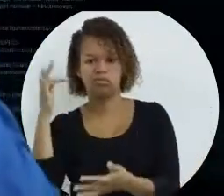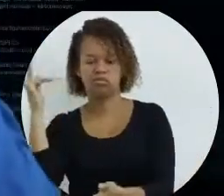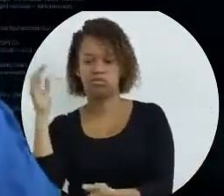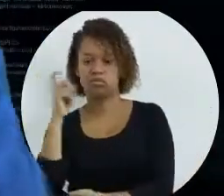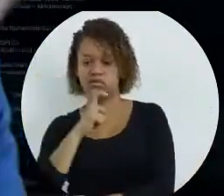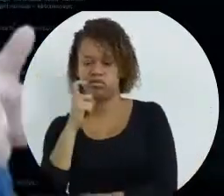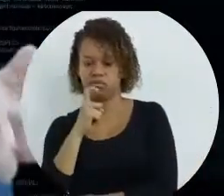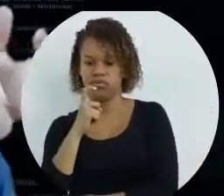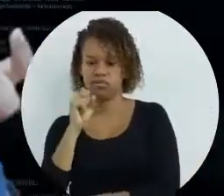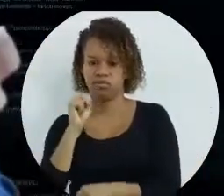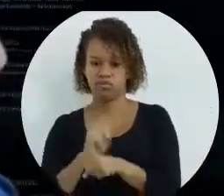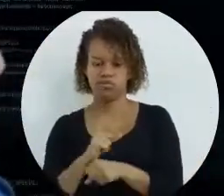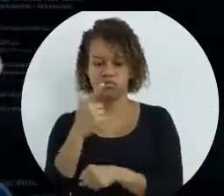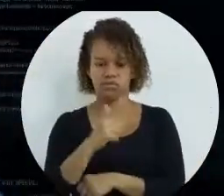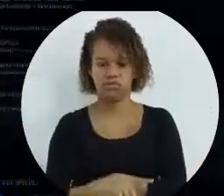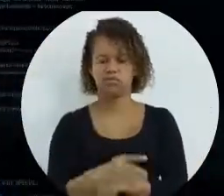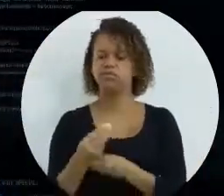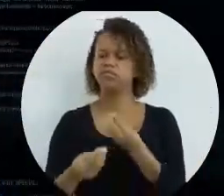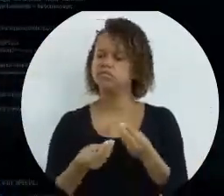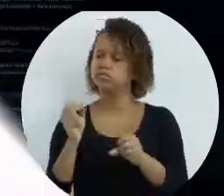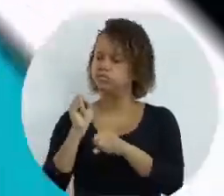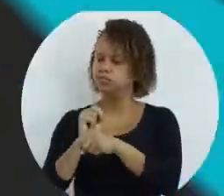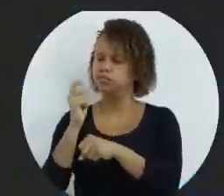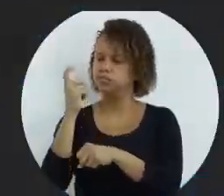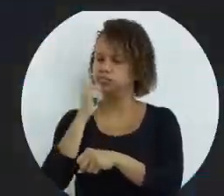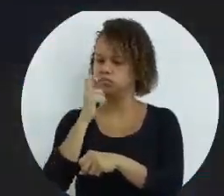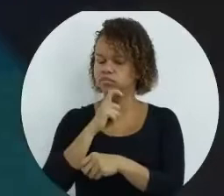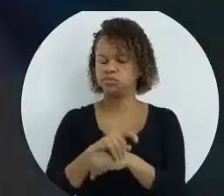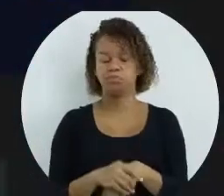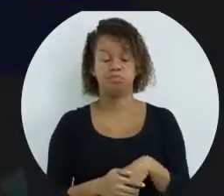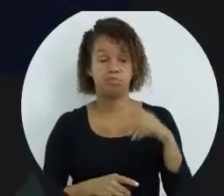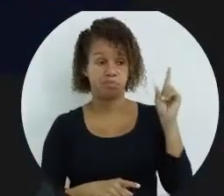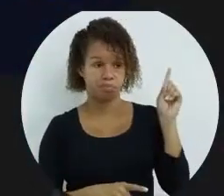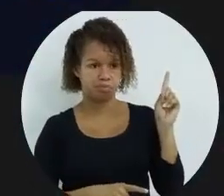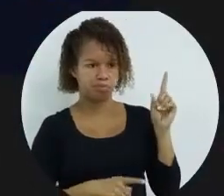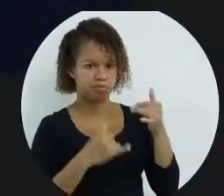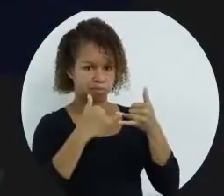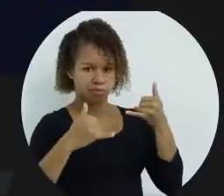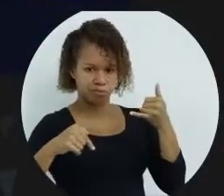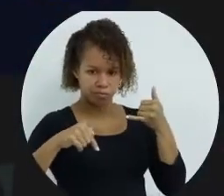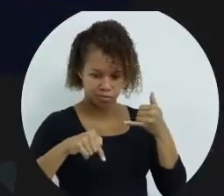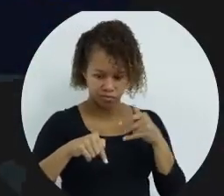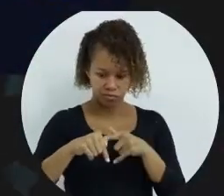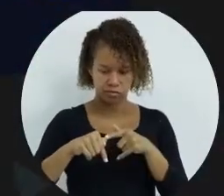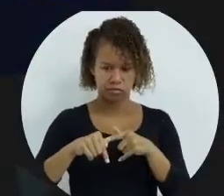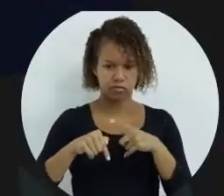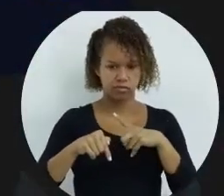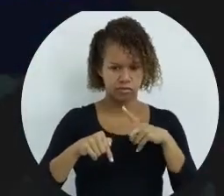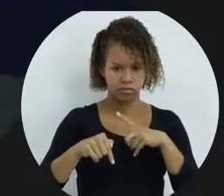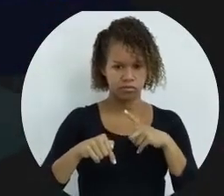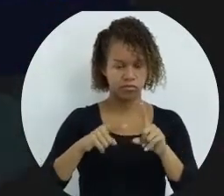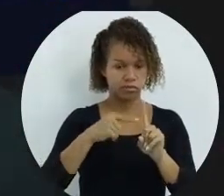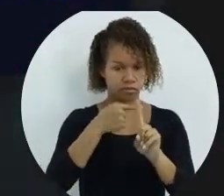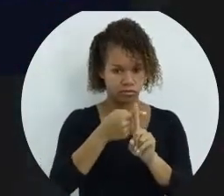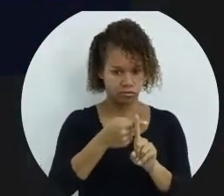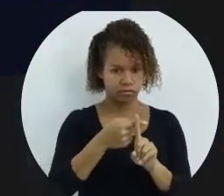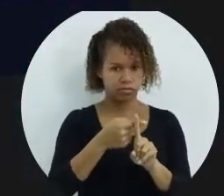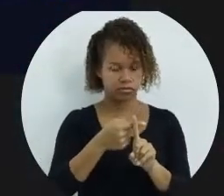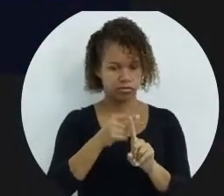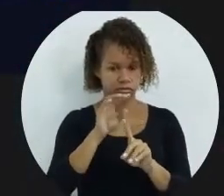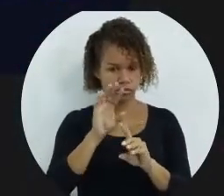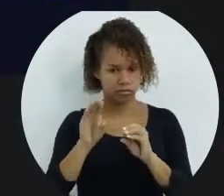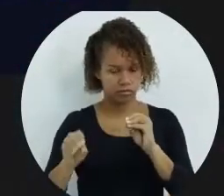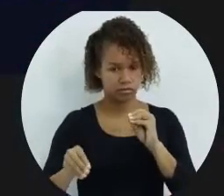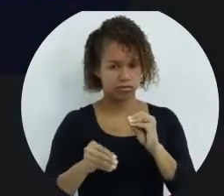repetição. Mas quando é que ele vai deixar de ser falso? Vamos dar uma olhada no código. Na linha 7, a gente tem que esse mais vai ser